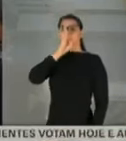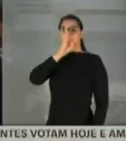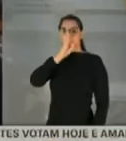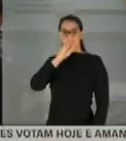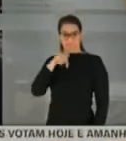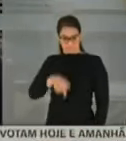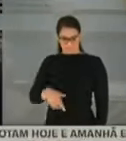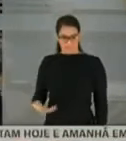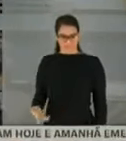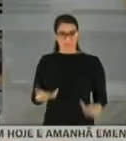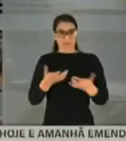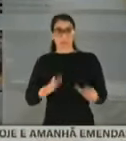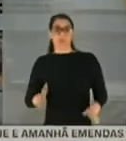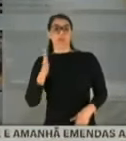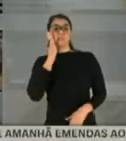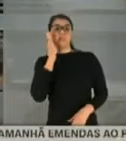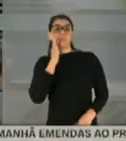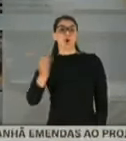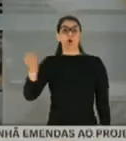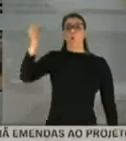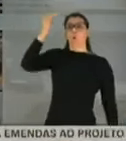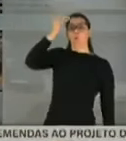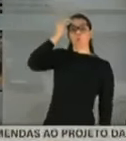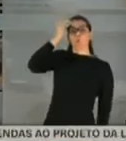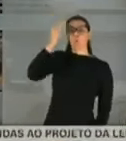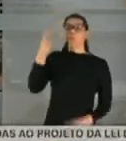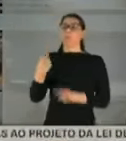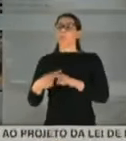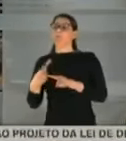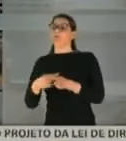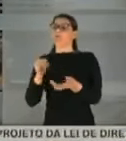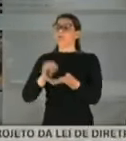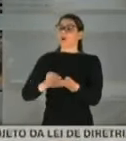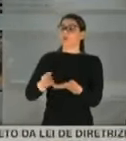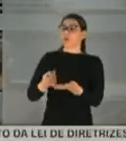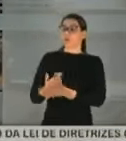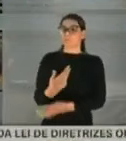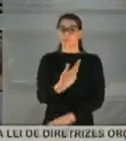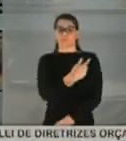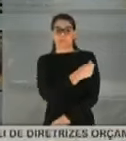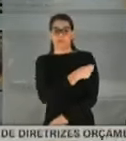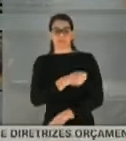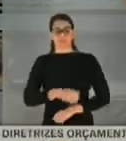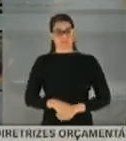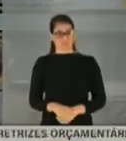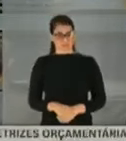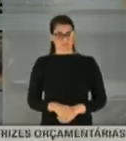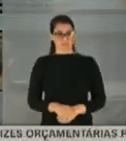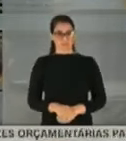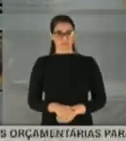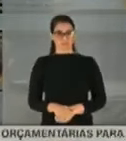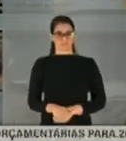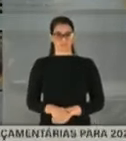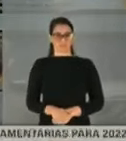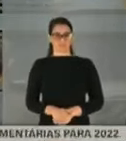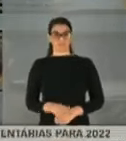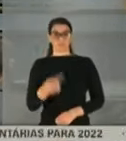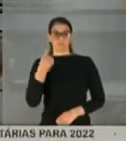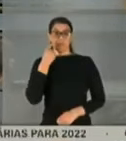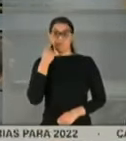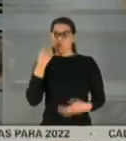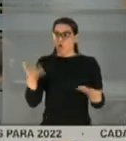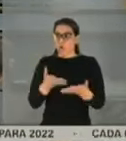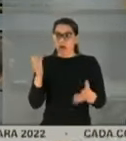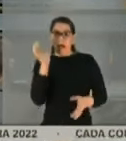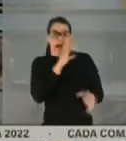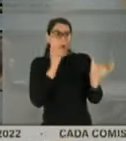Quem é culpado por essas mortes? Por que a gente não comprou vacina? Eu vi aqui uma correria